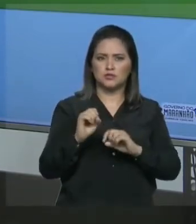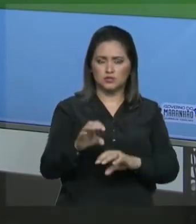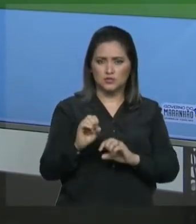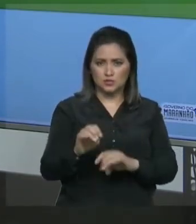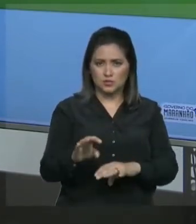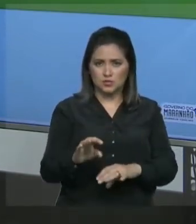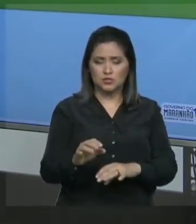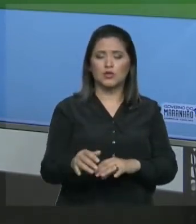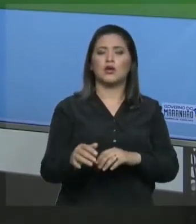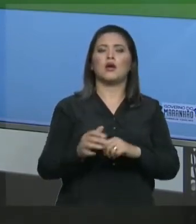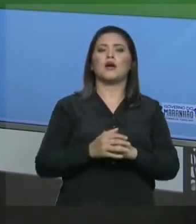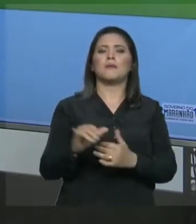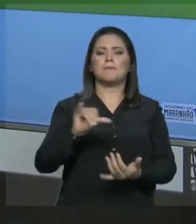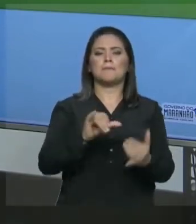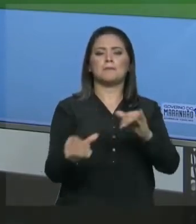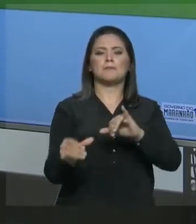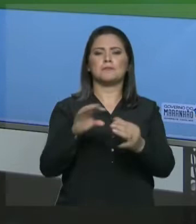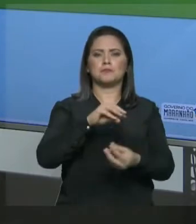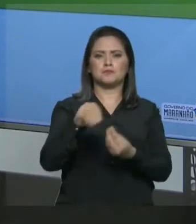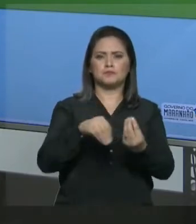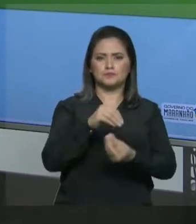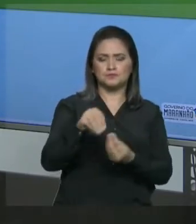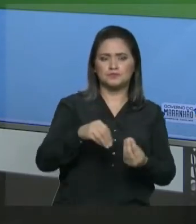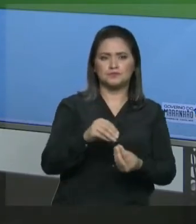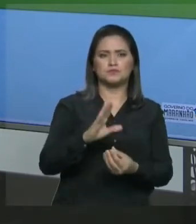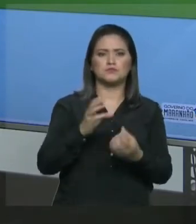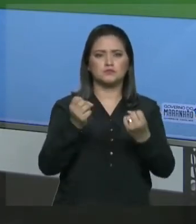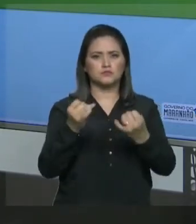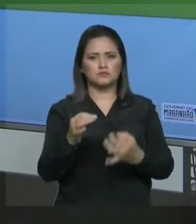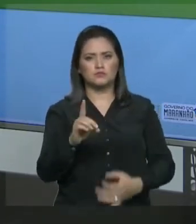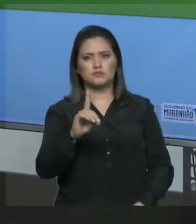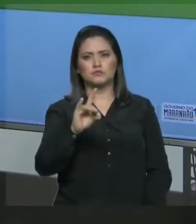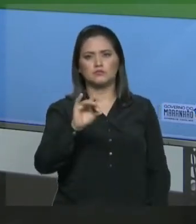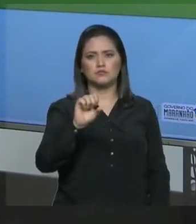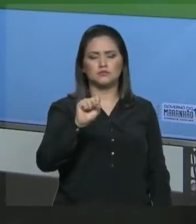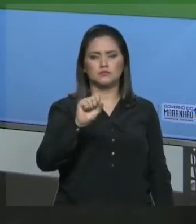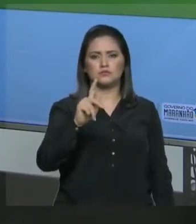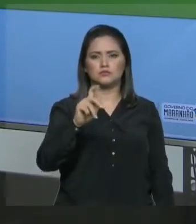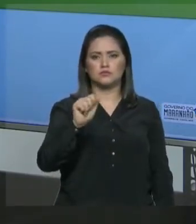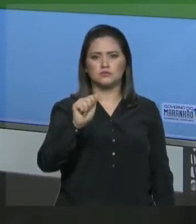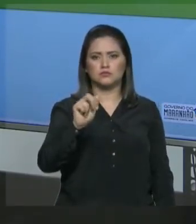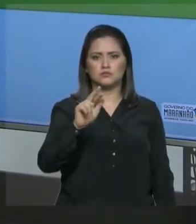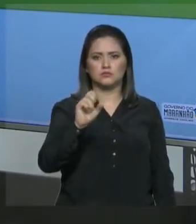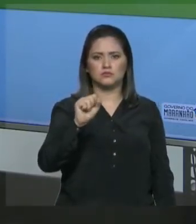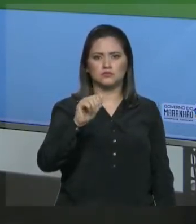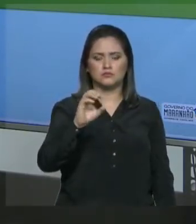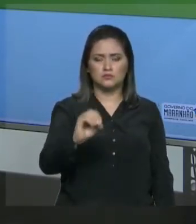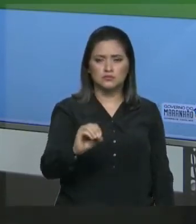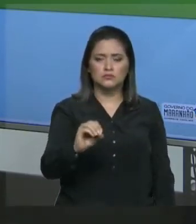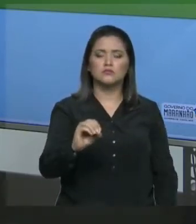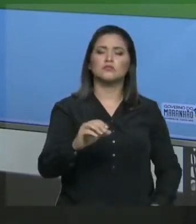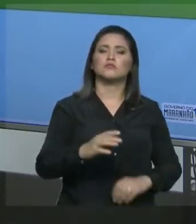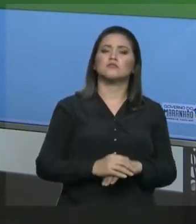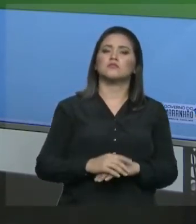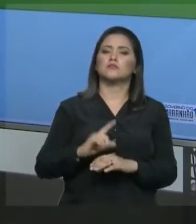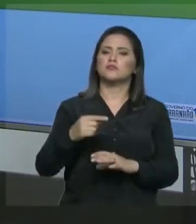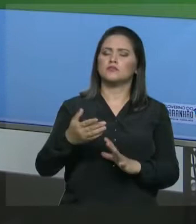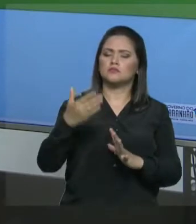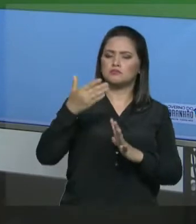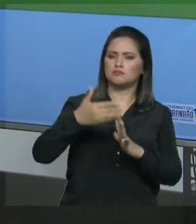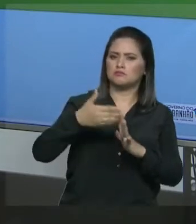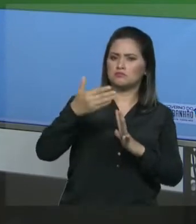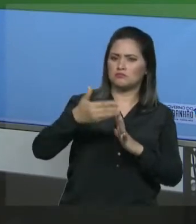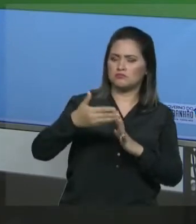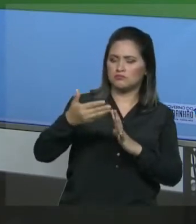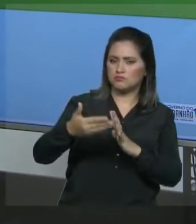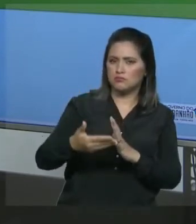soluções. Iniciamos as dispersões, falamos o que era dispersões para entrarmos em soluções e começamos a classificar as